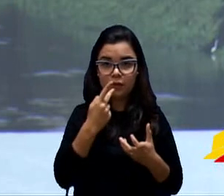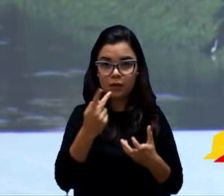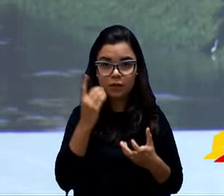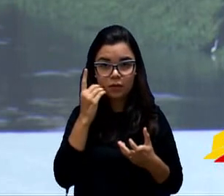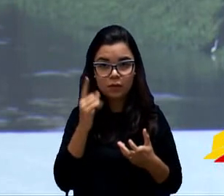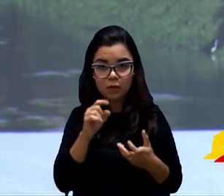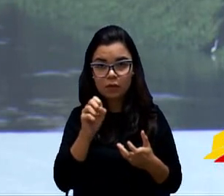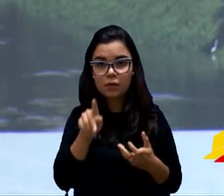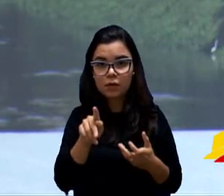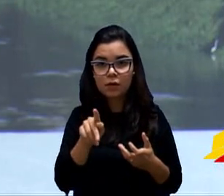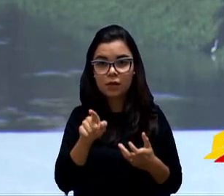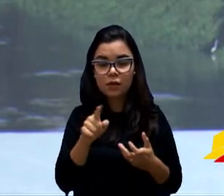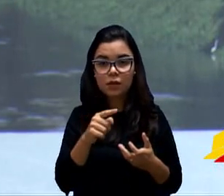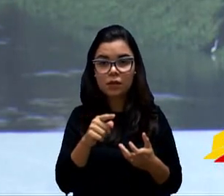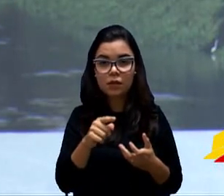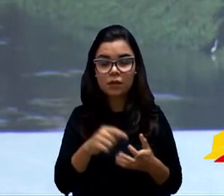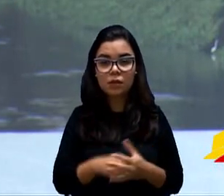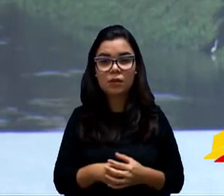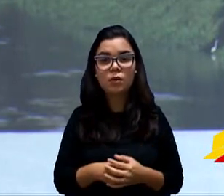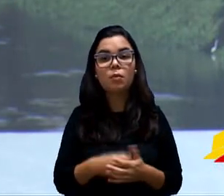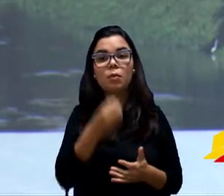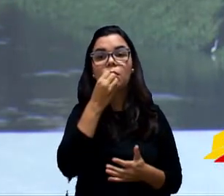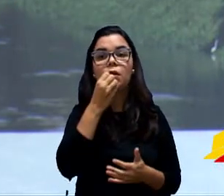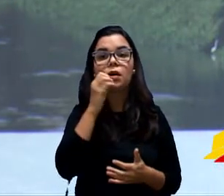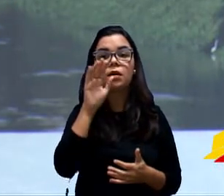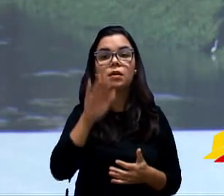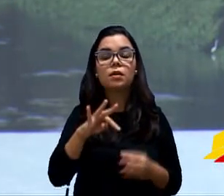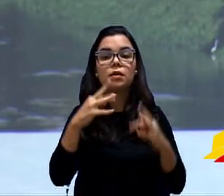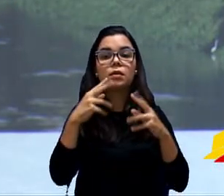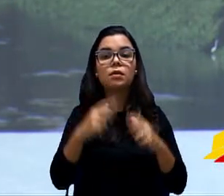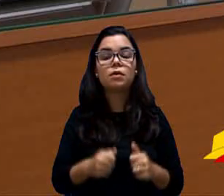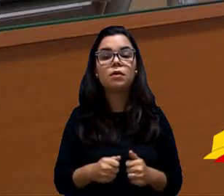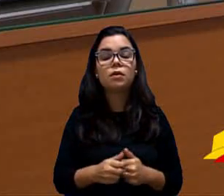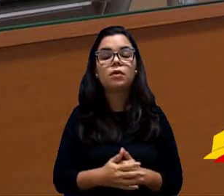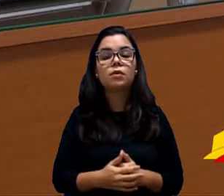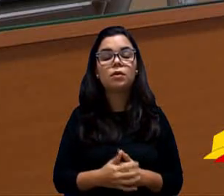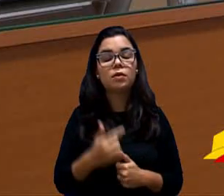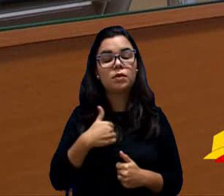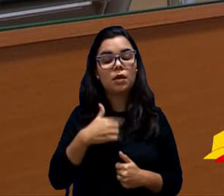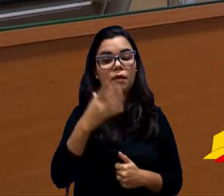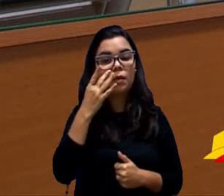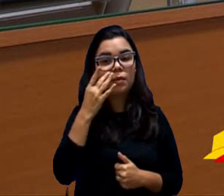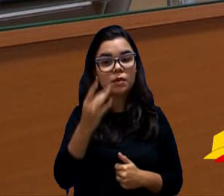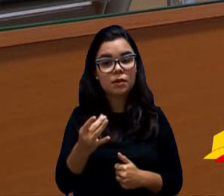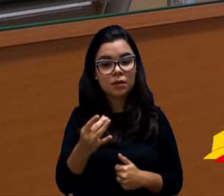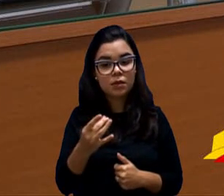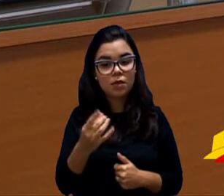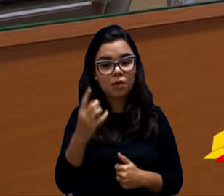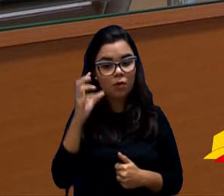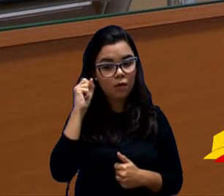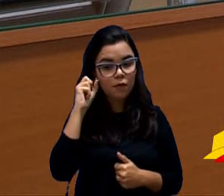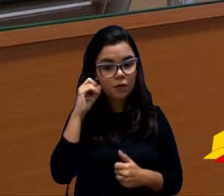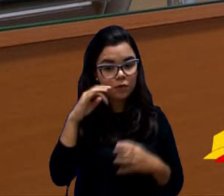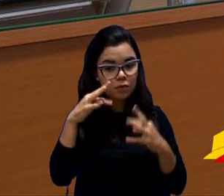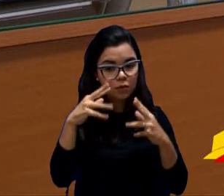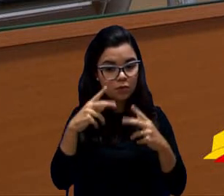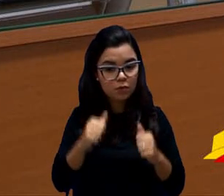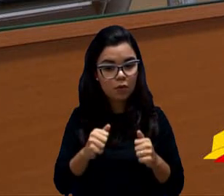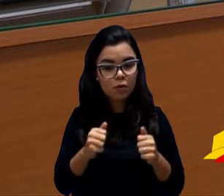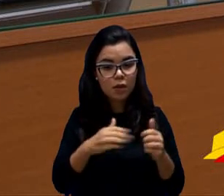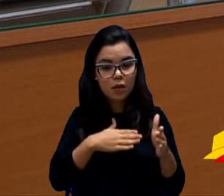menciono? Espera aí, Clês. Boa tarde a todos. Estava atentamente, dessa vez, ali no meu gabinete, ouvindo toda a sessão,